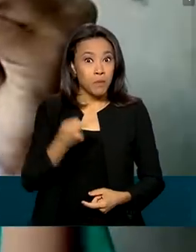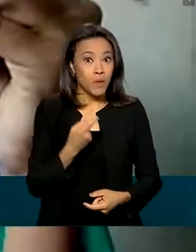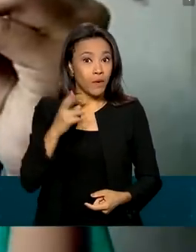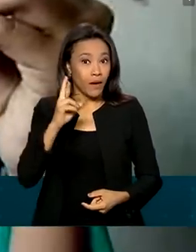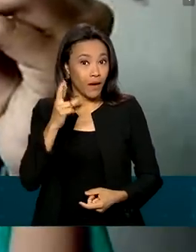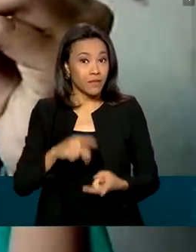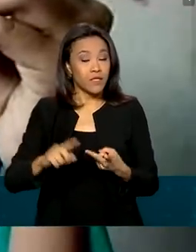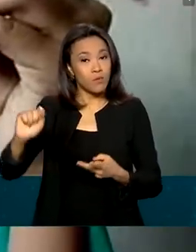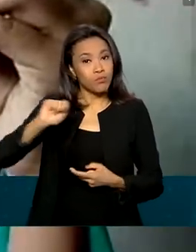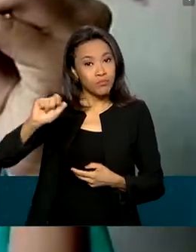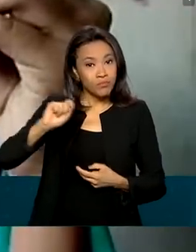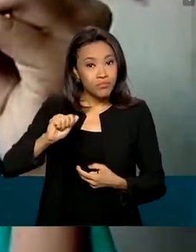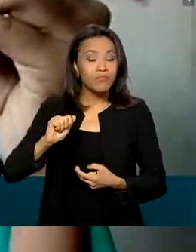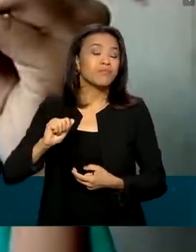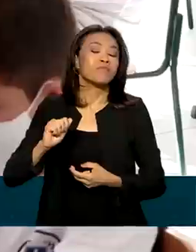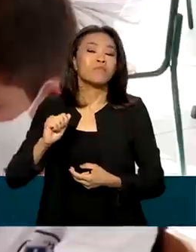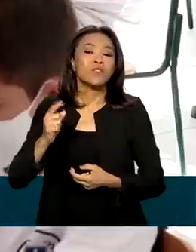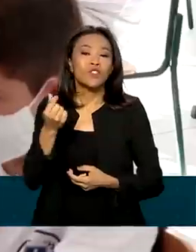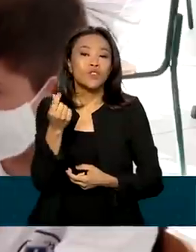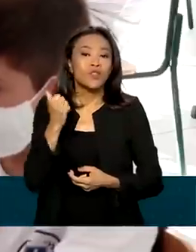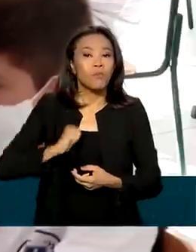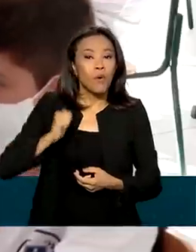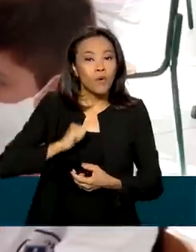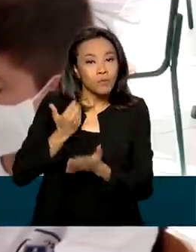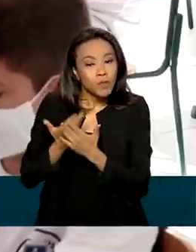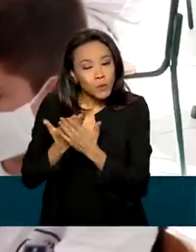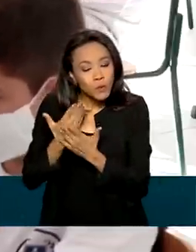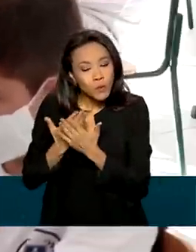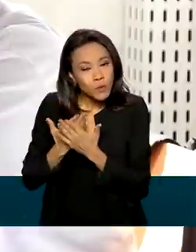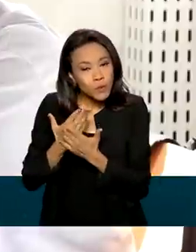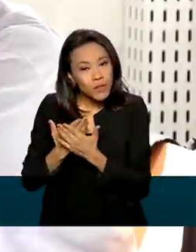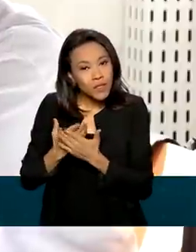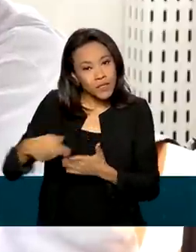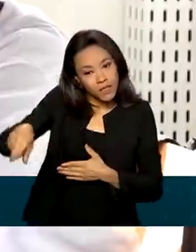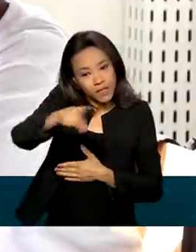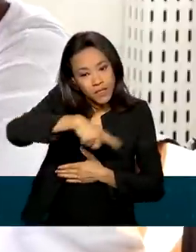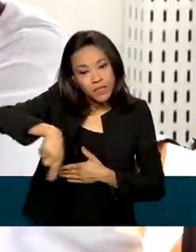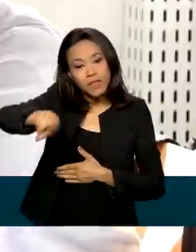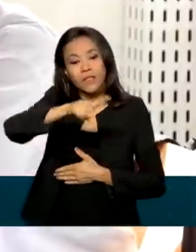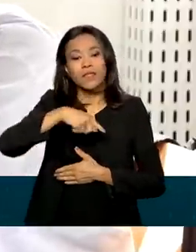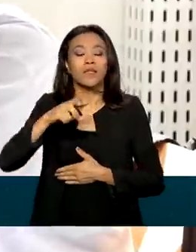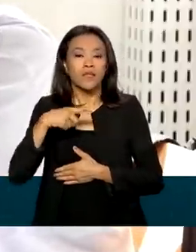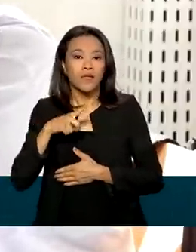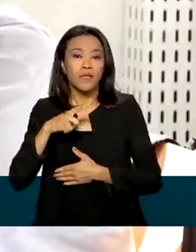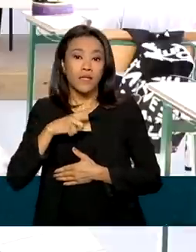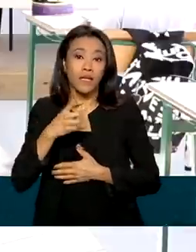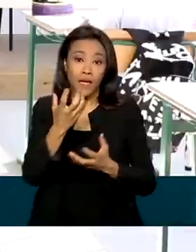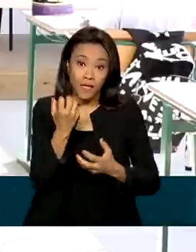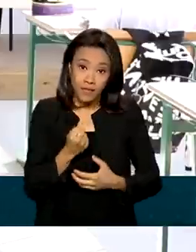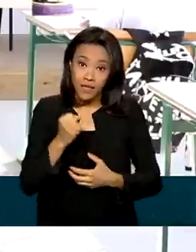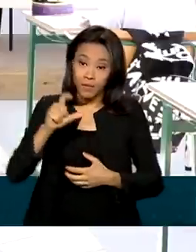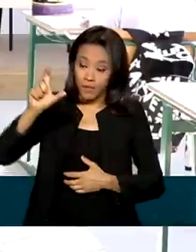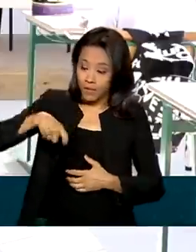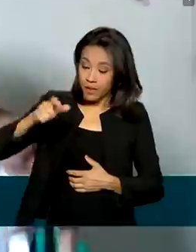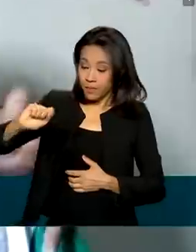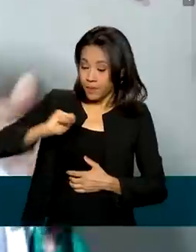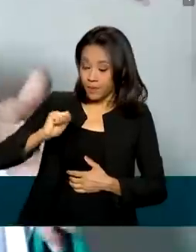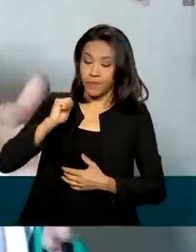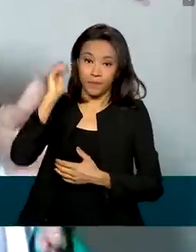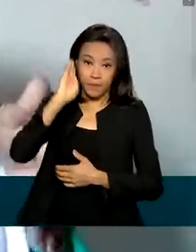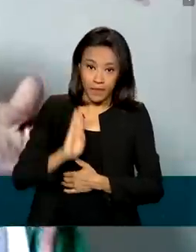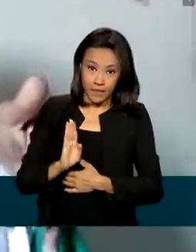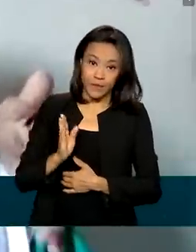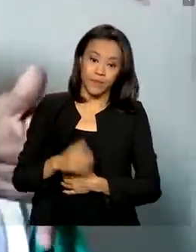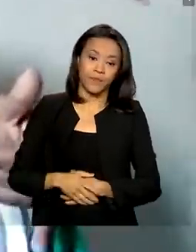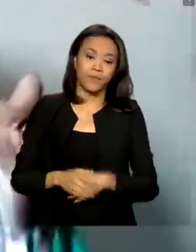uma bolsa de iniciação científica voltada para estudantes que integram famílias beneficiárias do Auxílio Brasil. Vem um